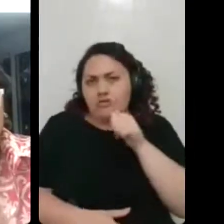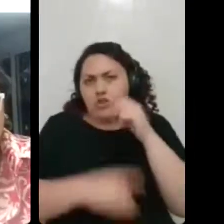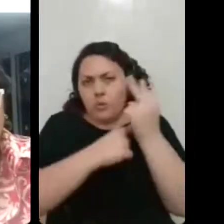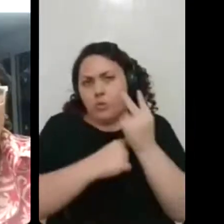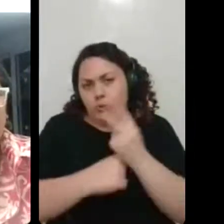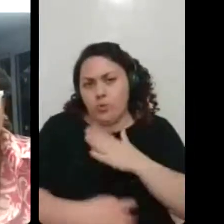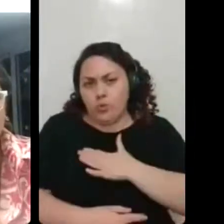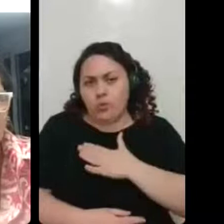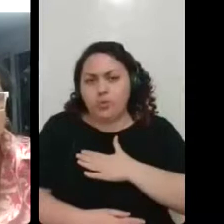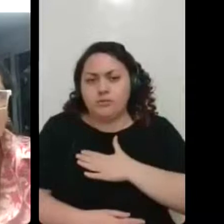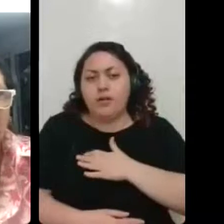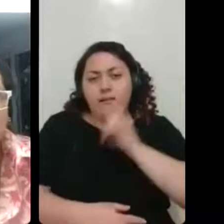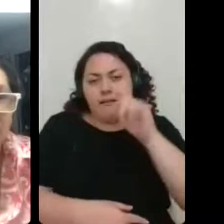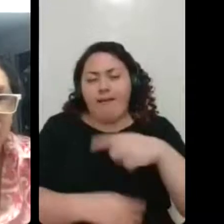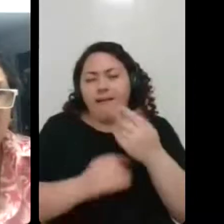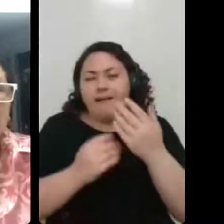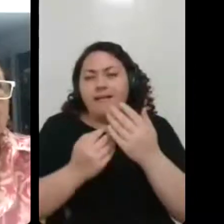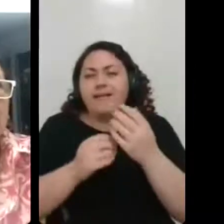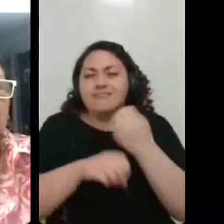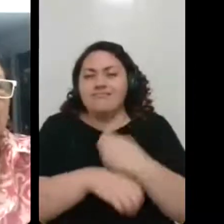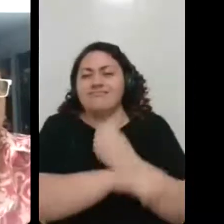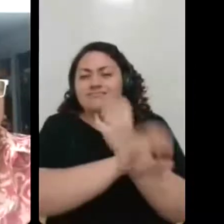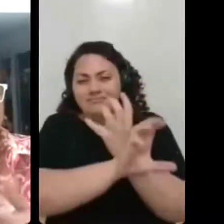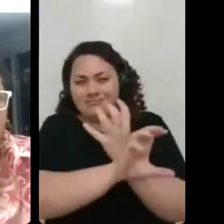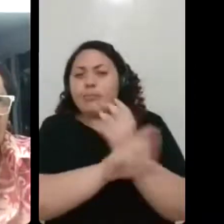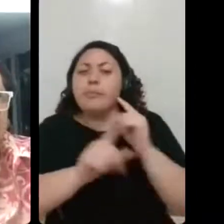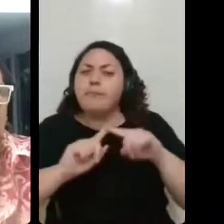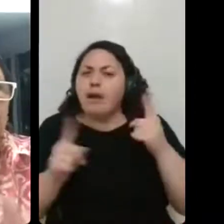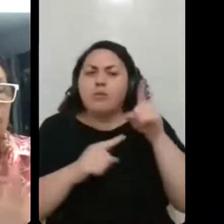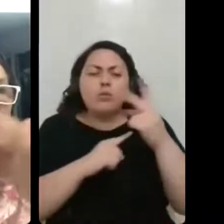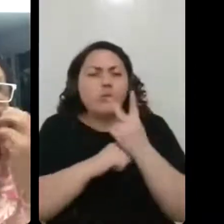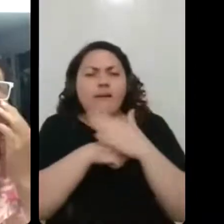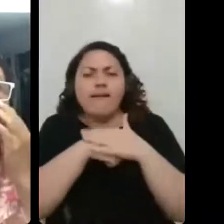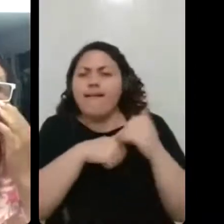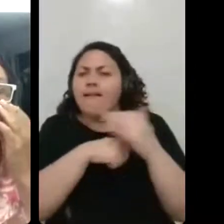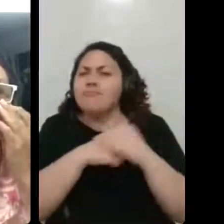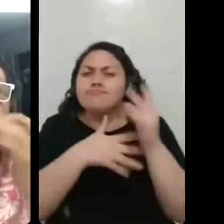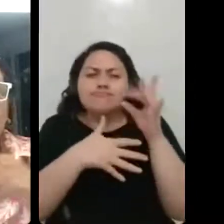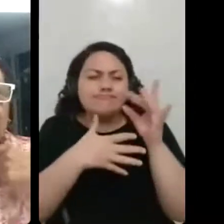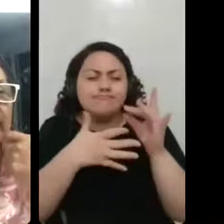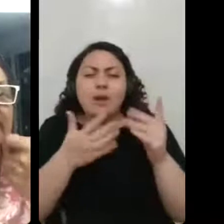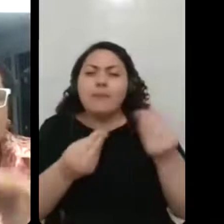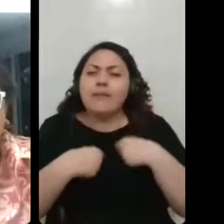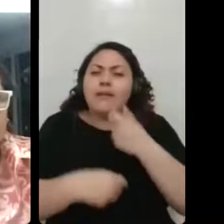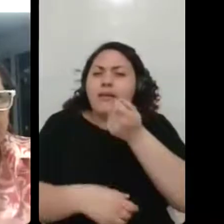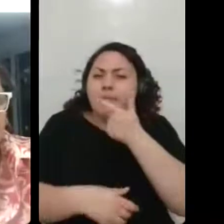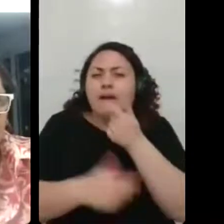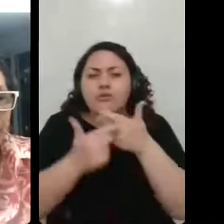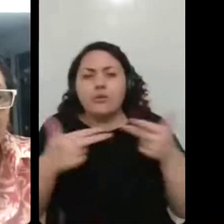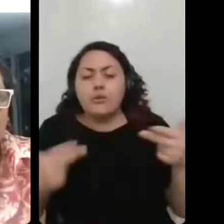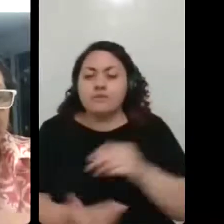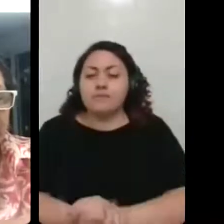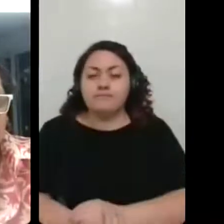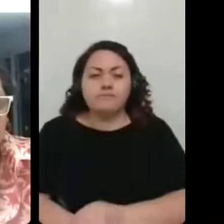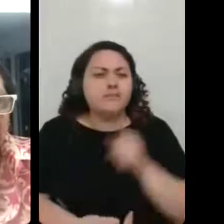à distância, mas com muito carinho, com muito cuidado, com medicação, com tudo, né? E ela, em cima de